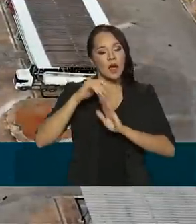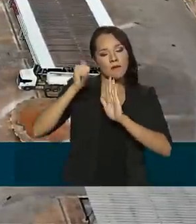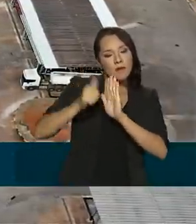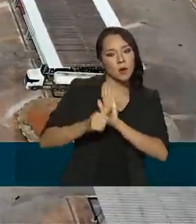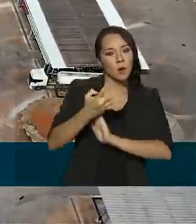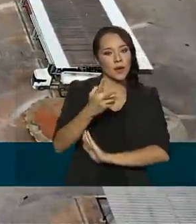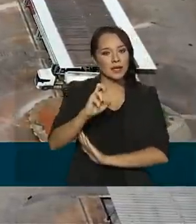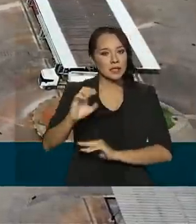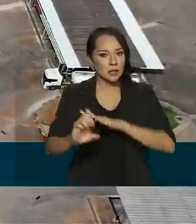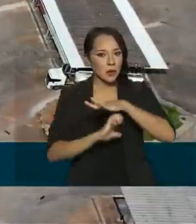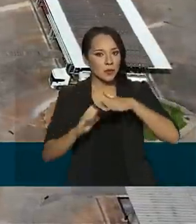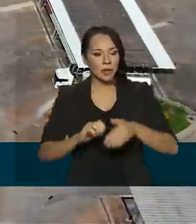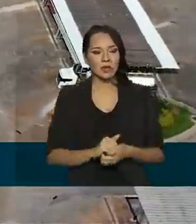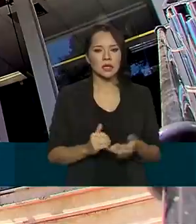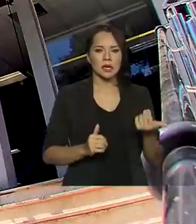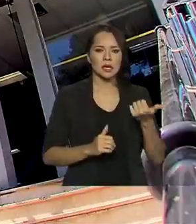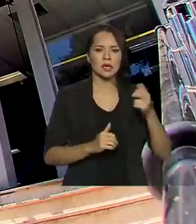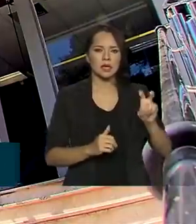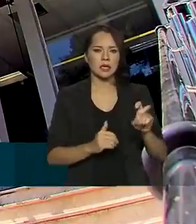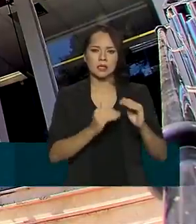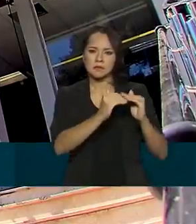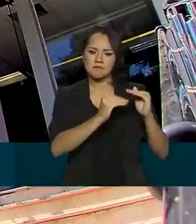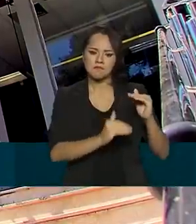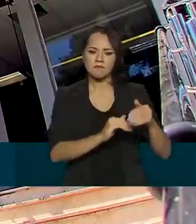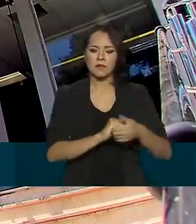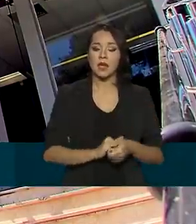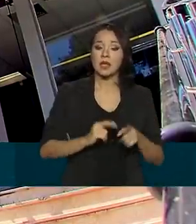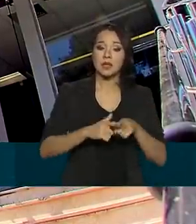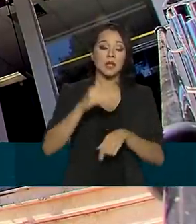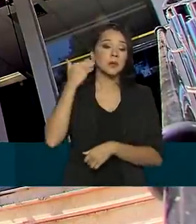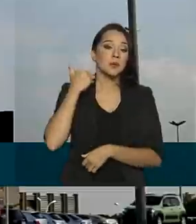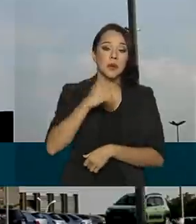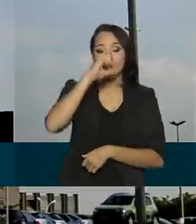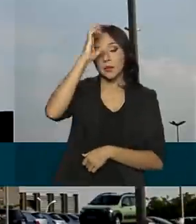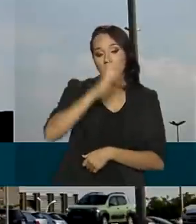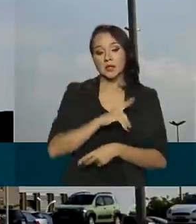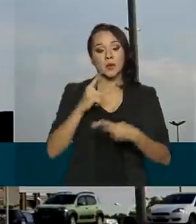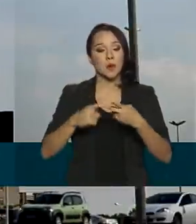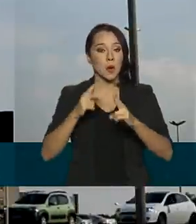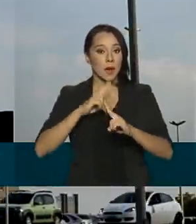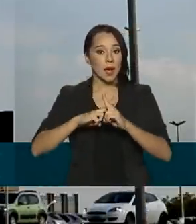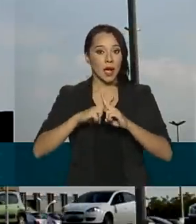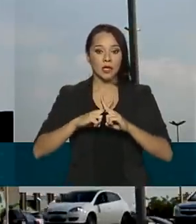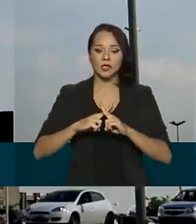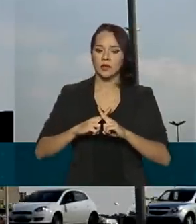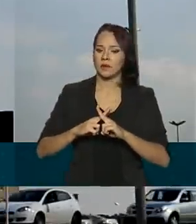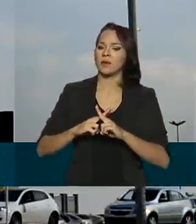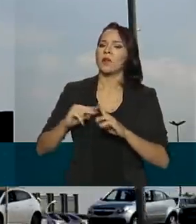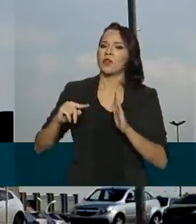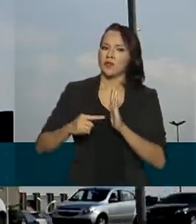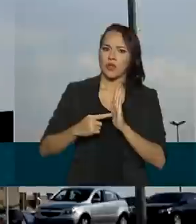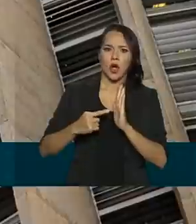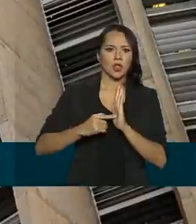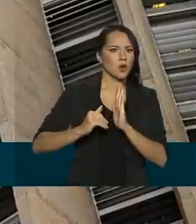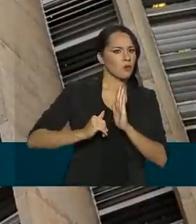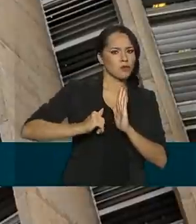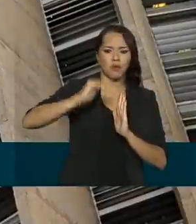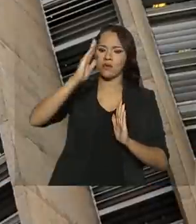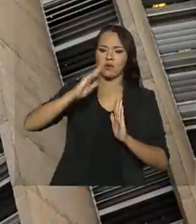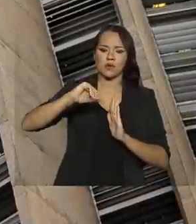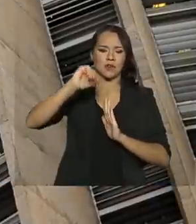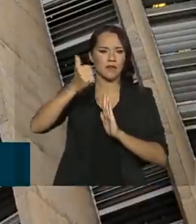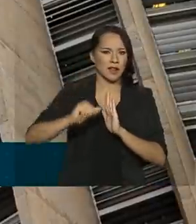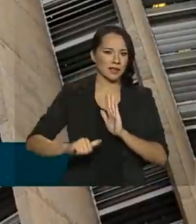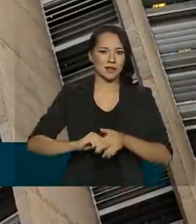estatais e 15 subsidiárias. Tanto o Banco do Brasil quanto a Caixa Econômica ganharam um grau máximo de